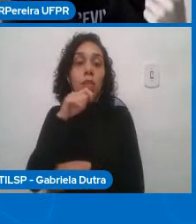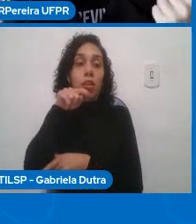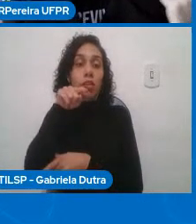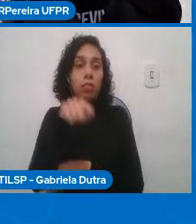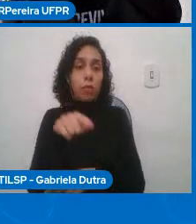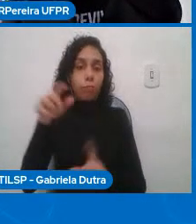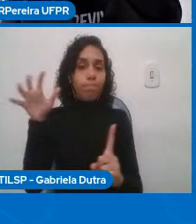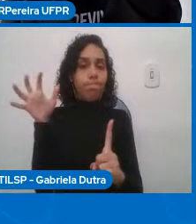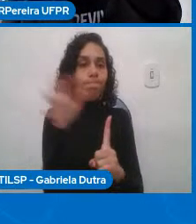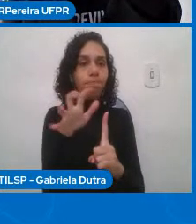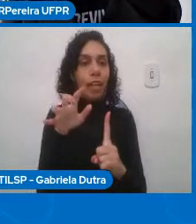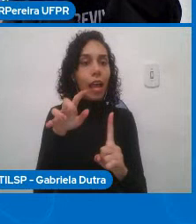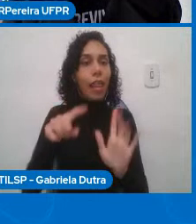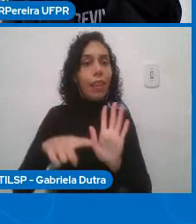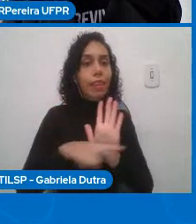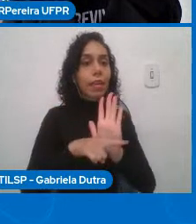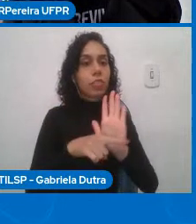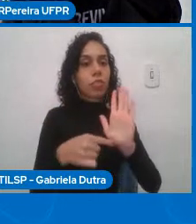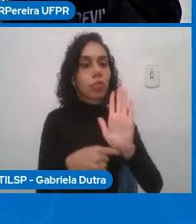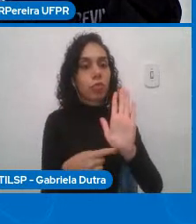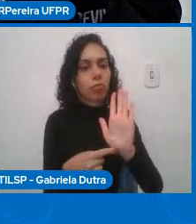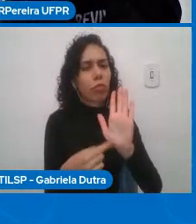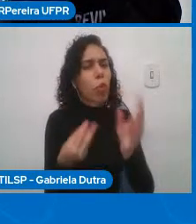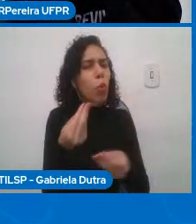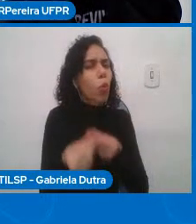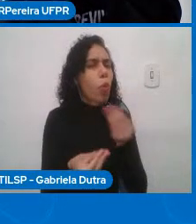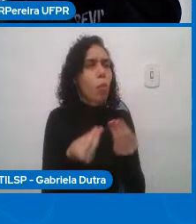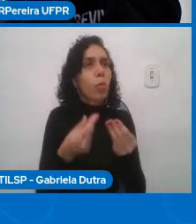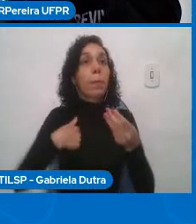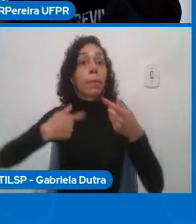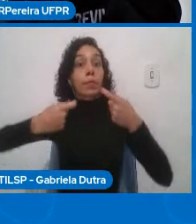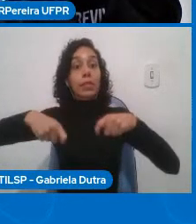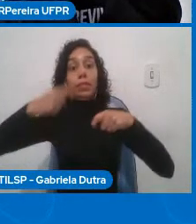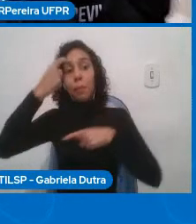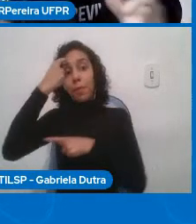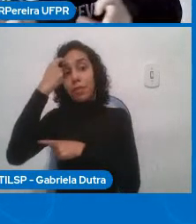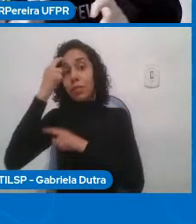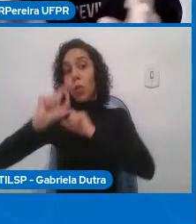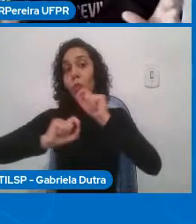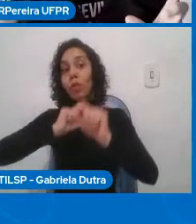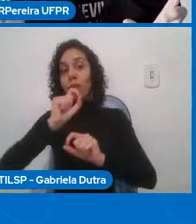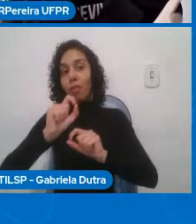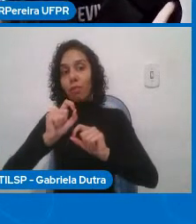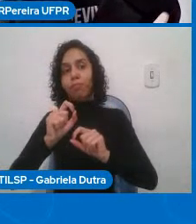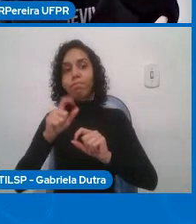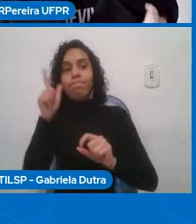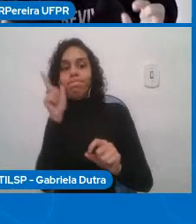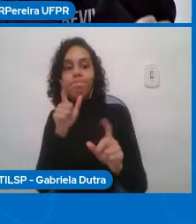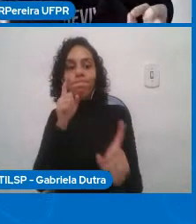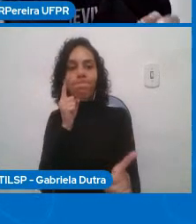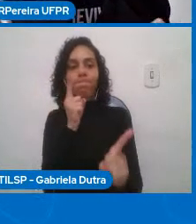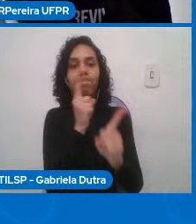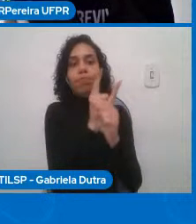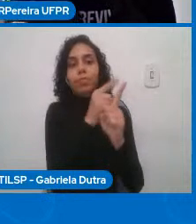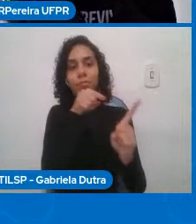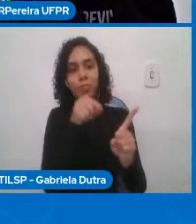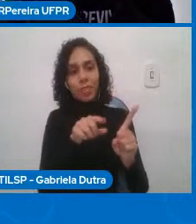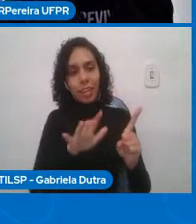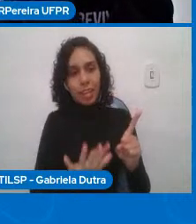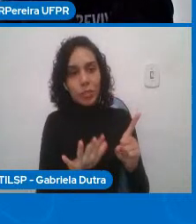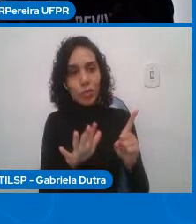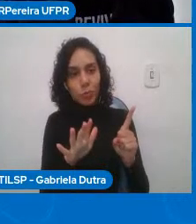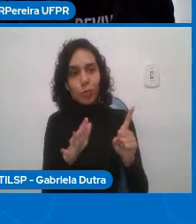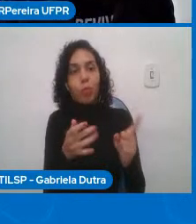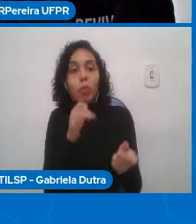o que é que ela tem que considerar para conseguir identificar isso então nesse caso aqui na prática